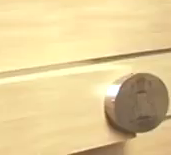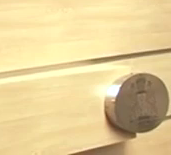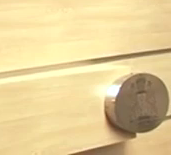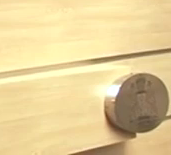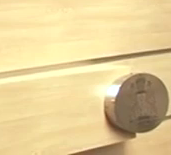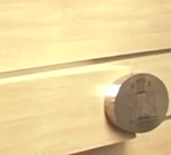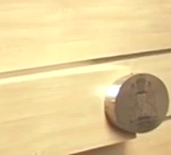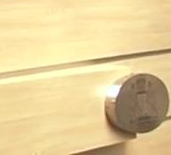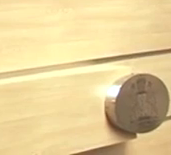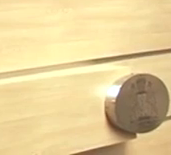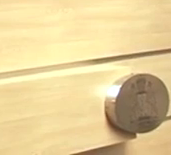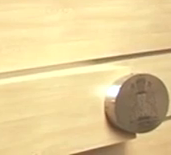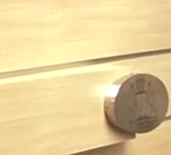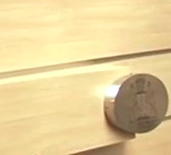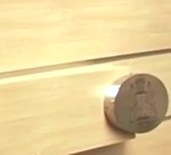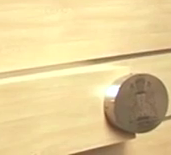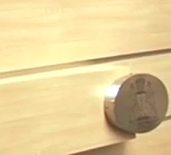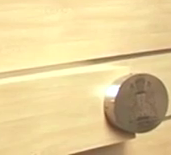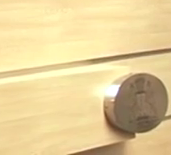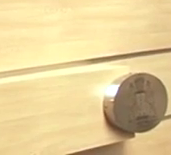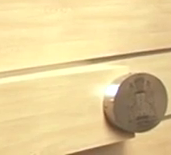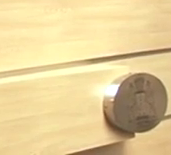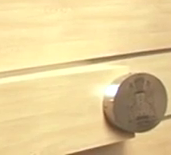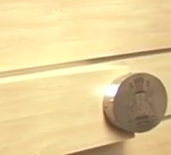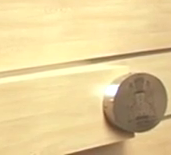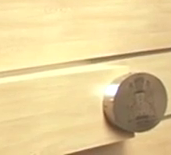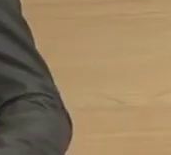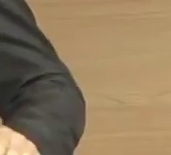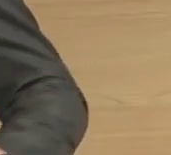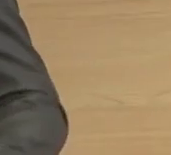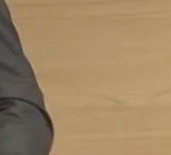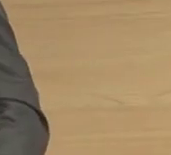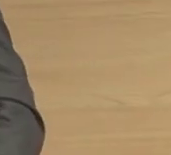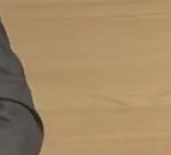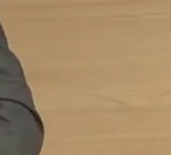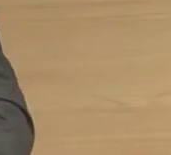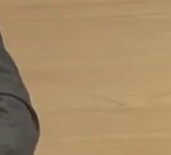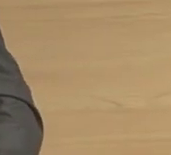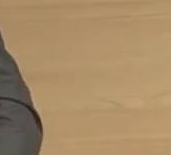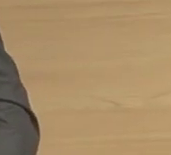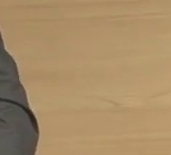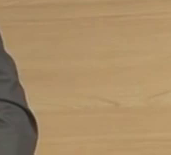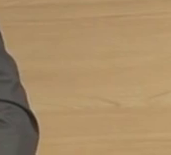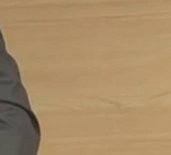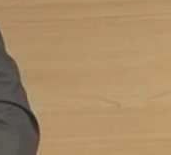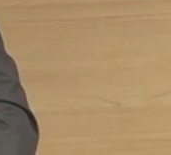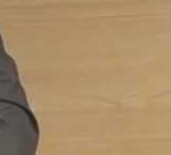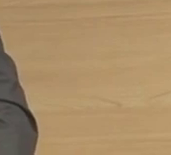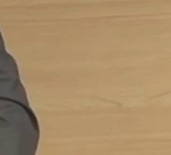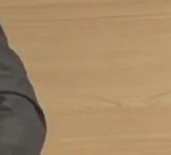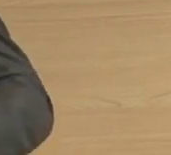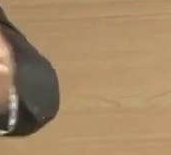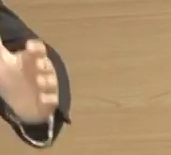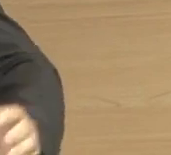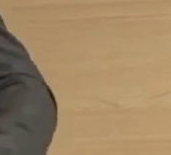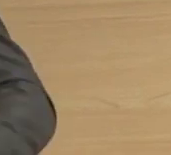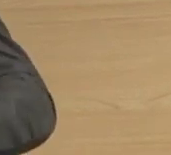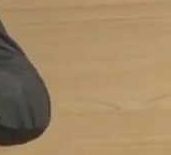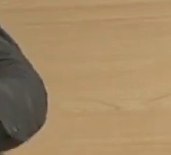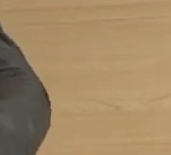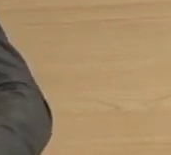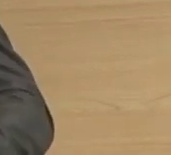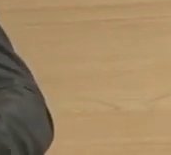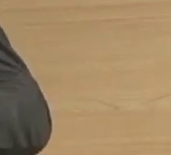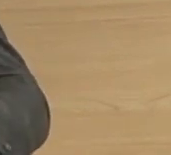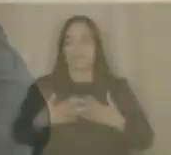A Câmara do Recife aprovou requerimentos do vereador Ronaldo Lopes que pedem obras como recapiamento e contenção de encostas em vários